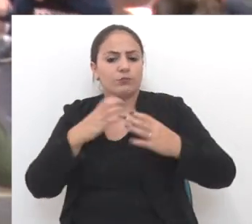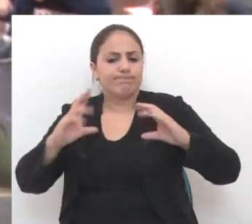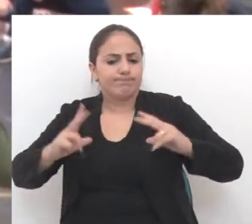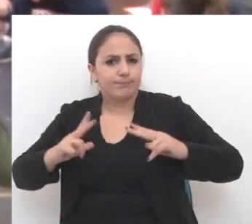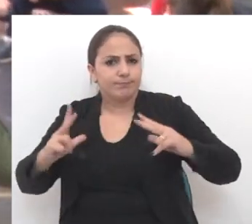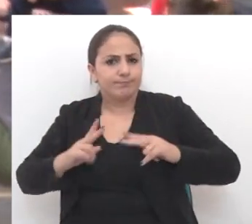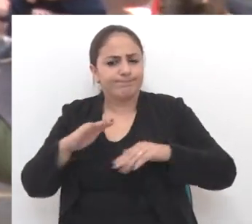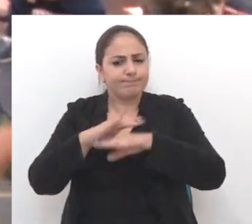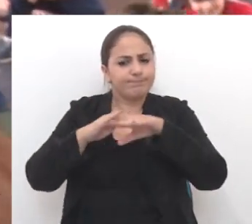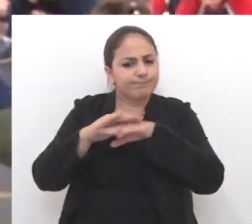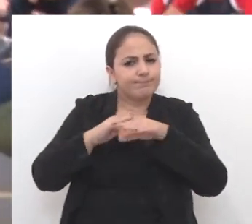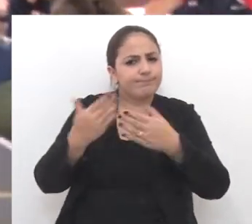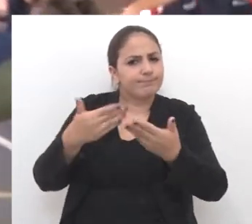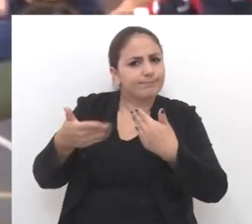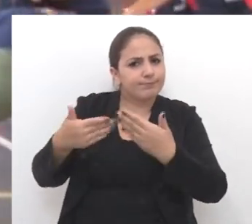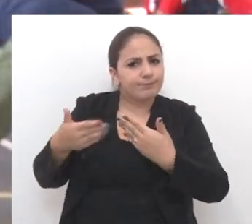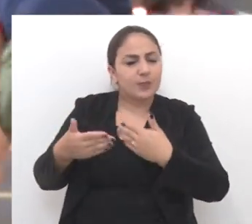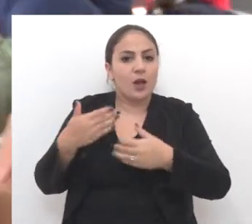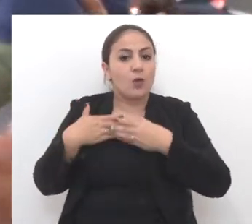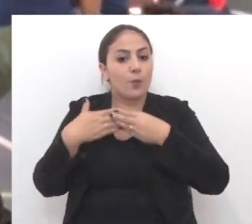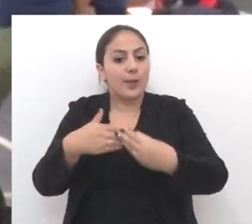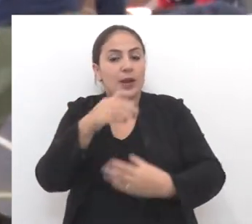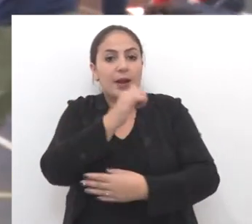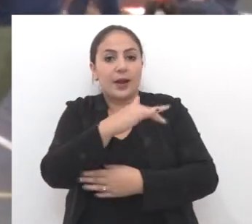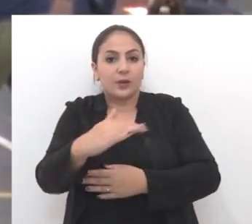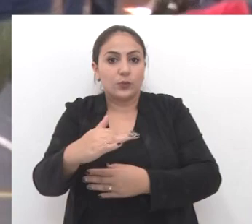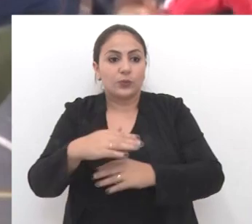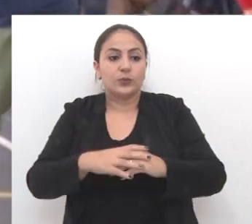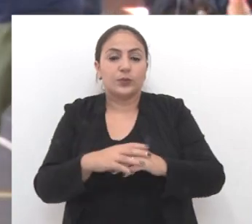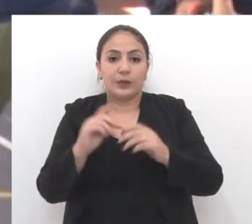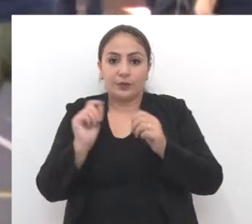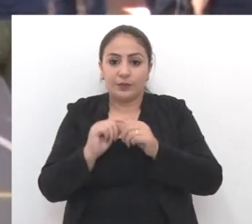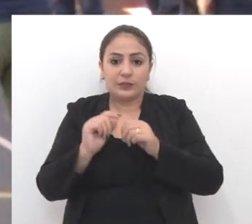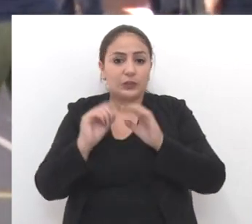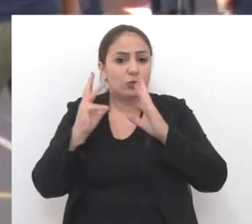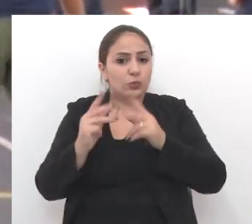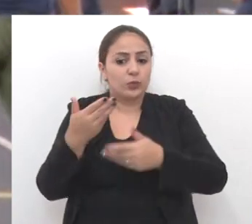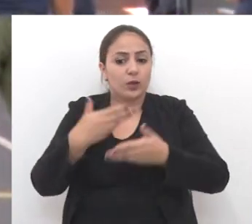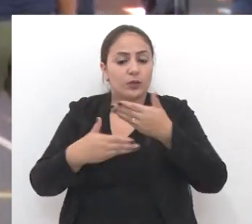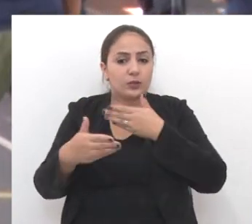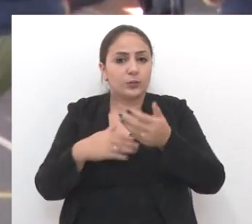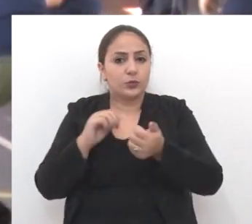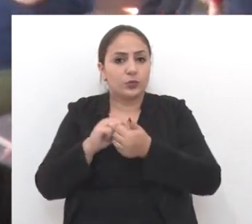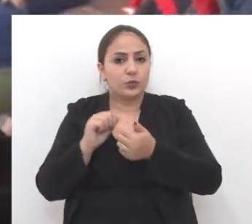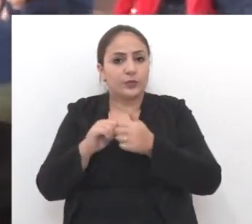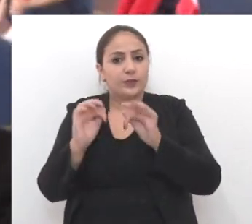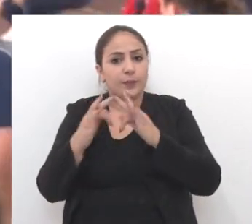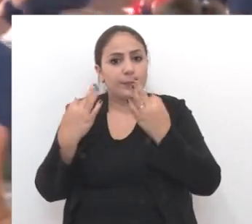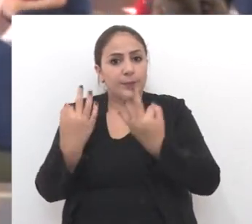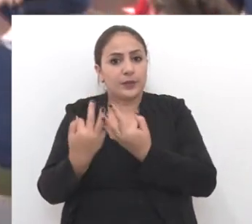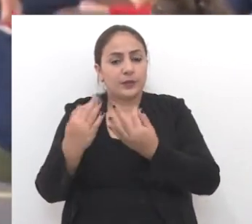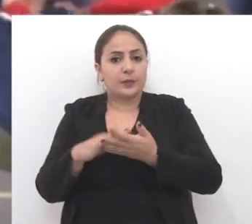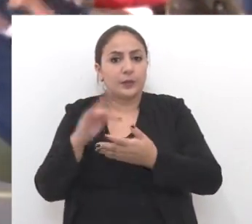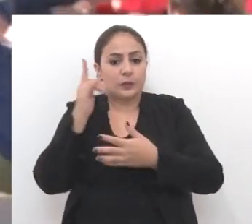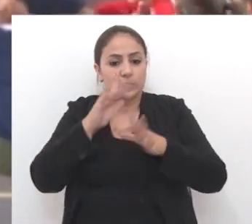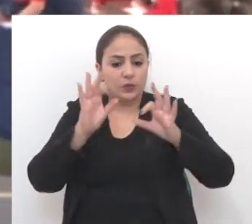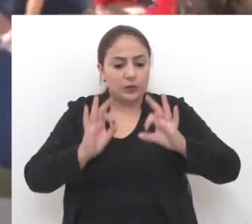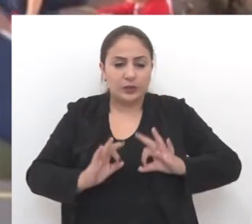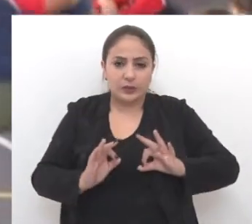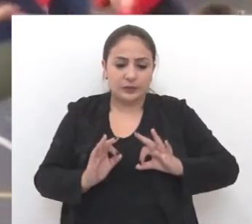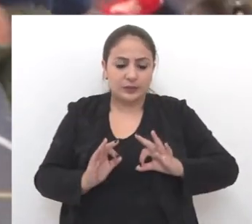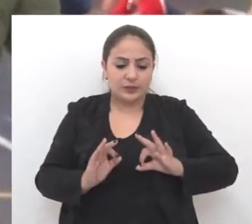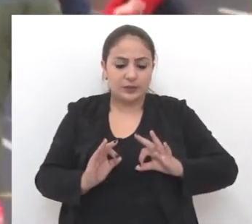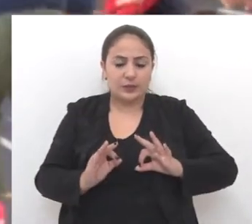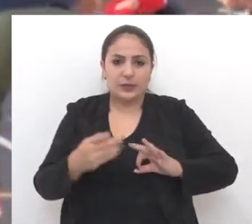forma individual, conversando, acompanhando os alunos, fazendo todo aquele atendimento junto com a família, para